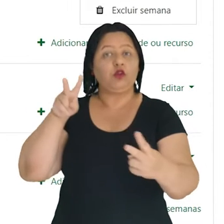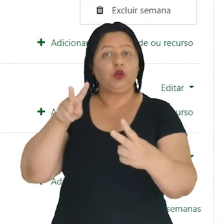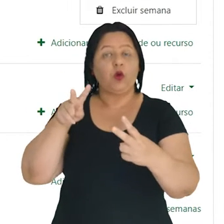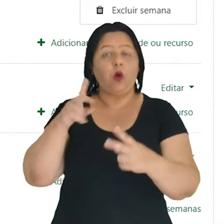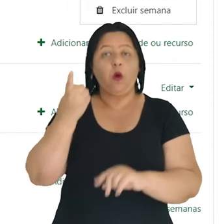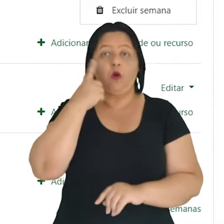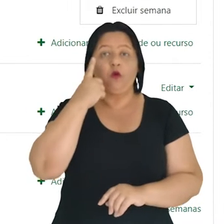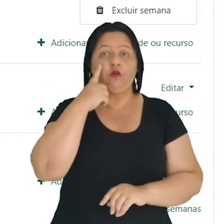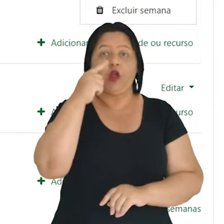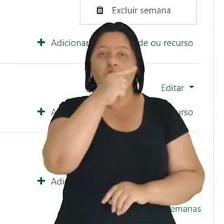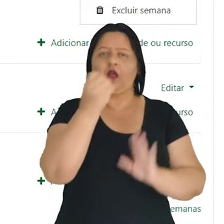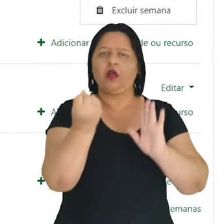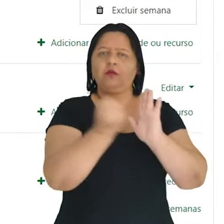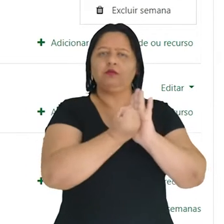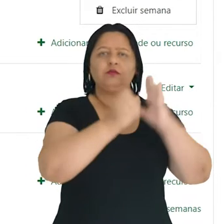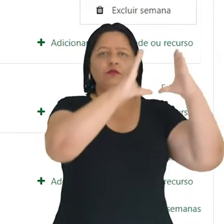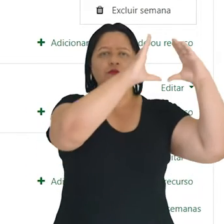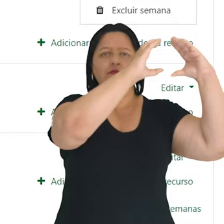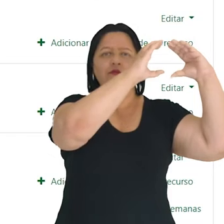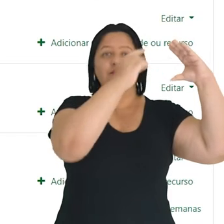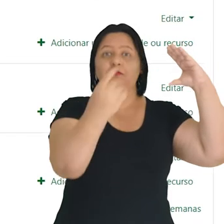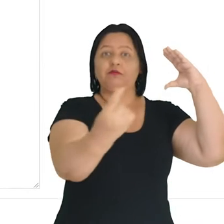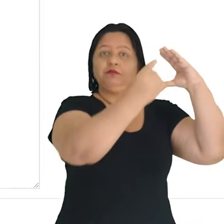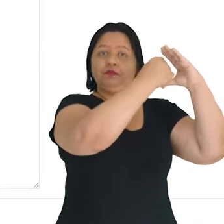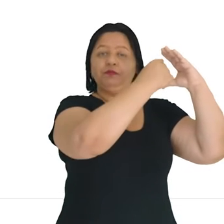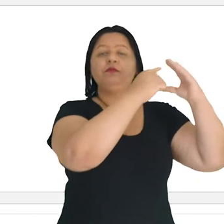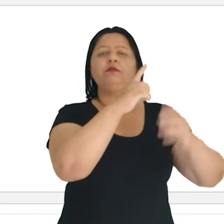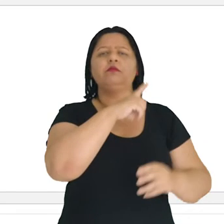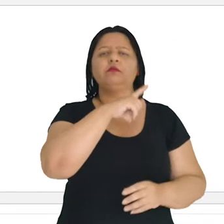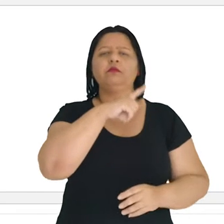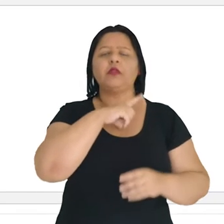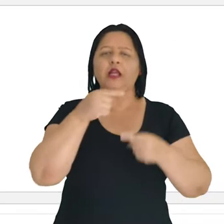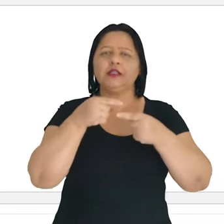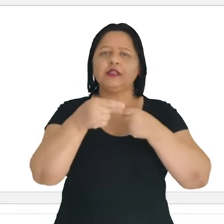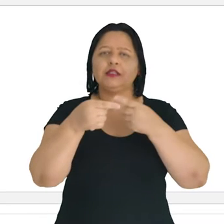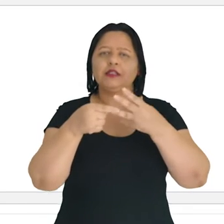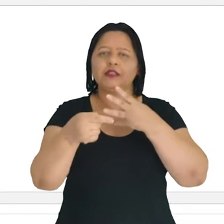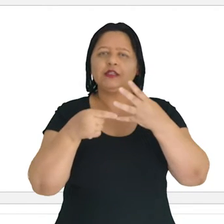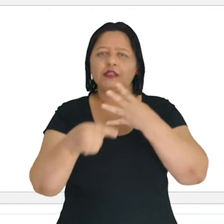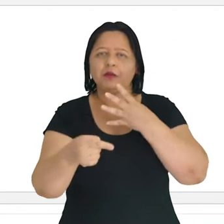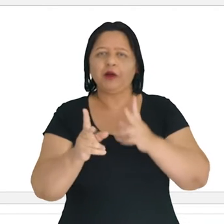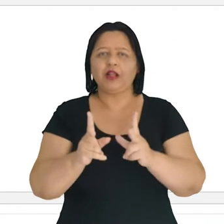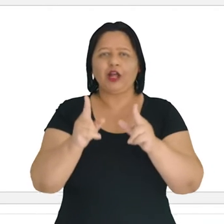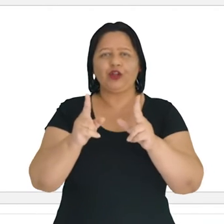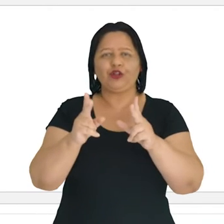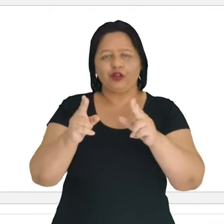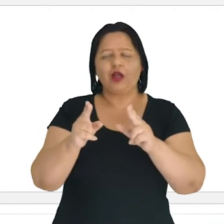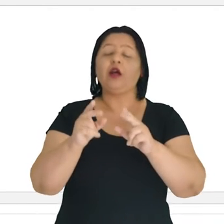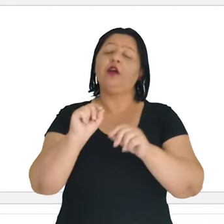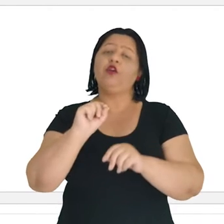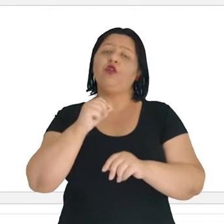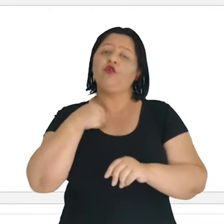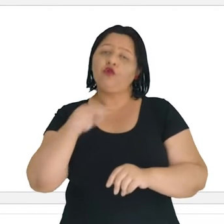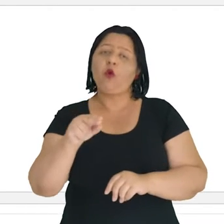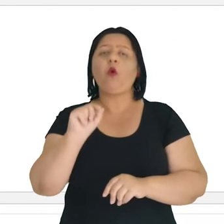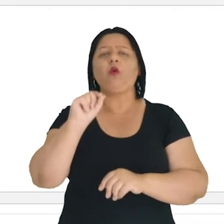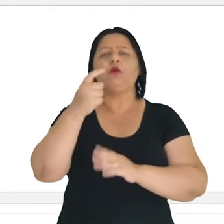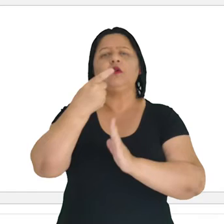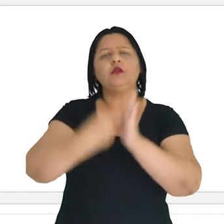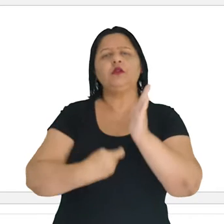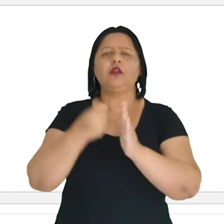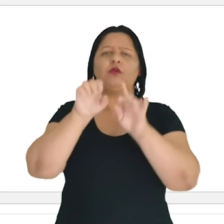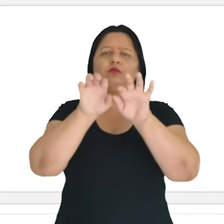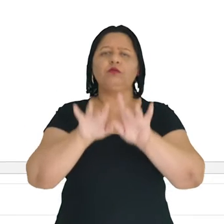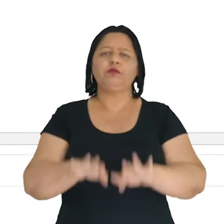eu vou clicar aqui nessa engrenagem, Editar Semana, e vou, então, digitar o meu texto de boas